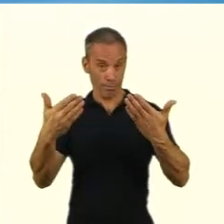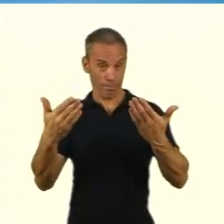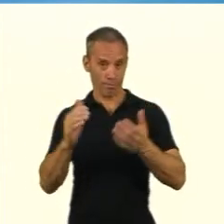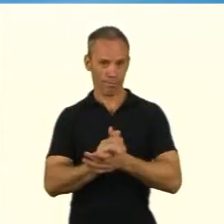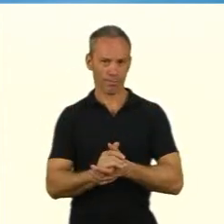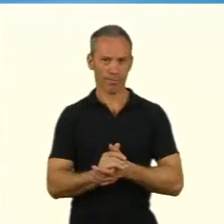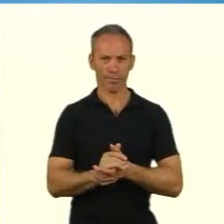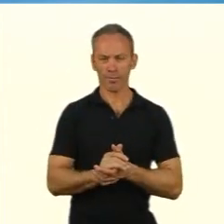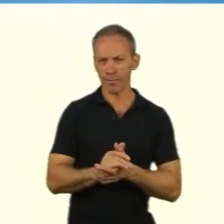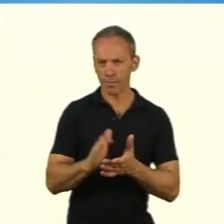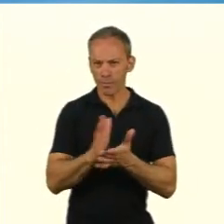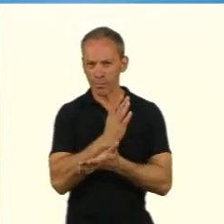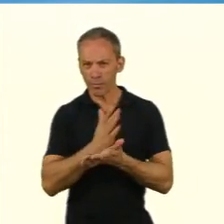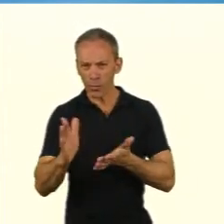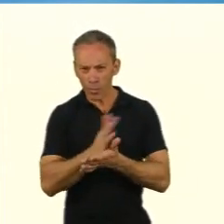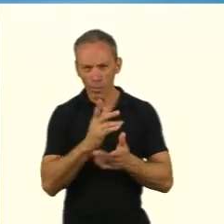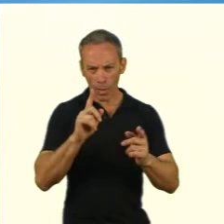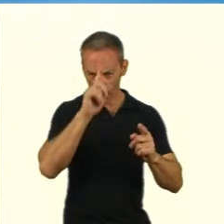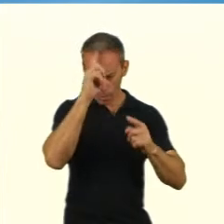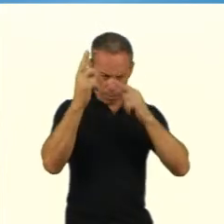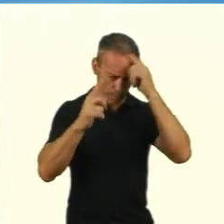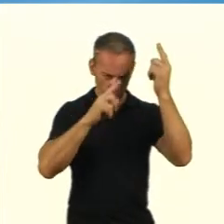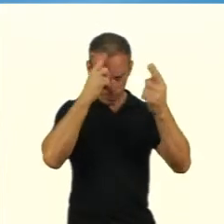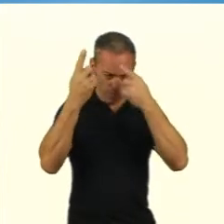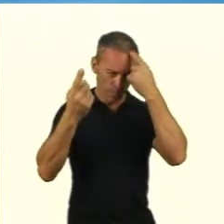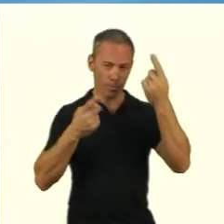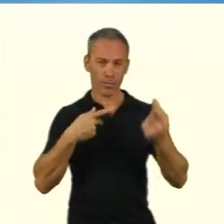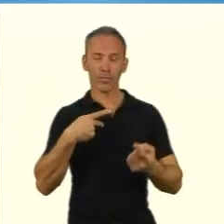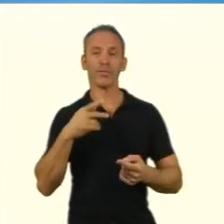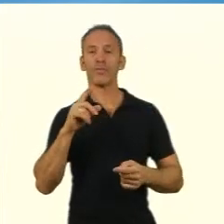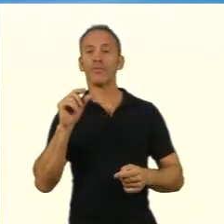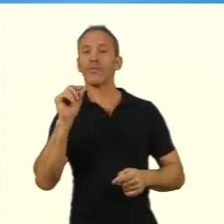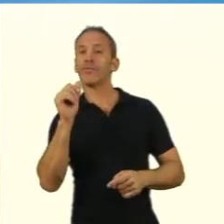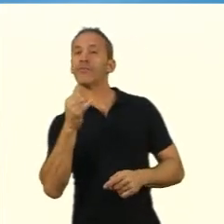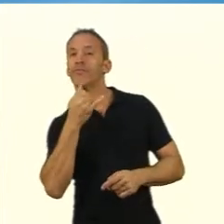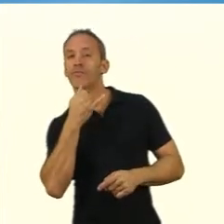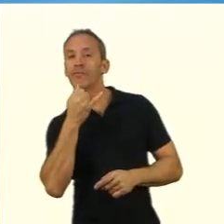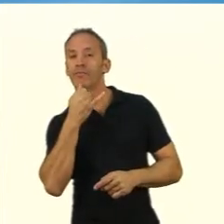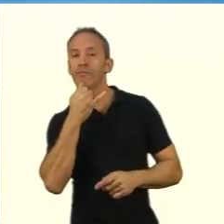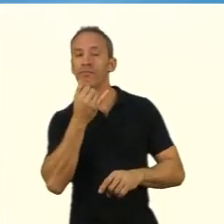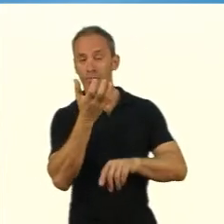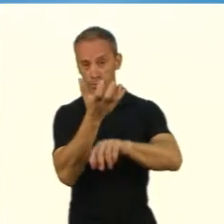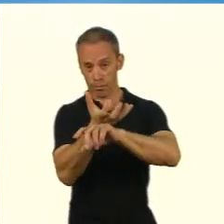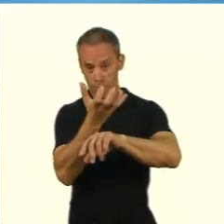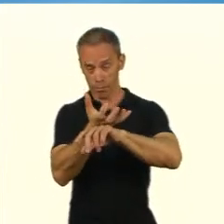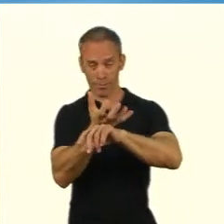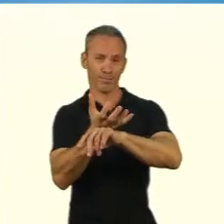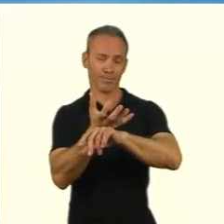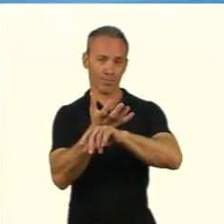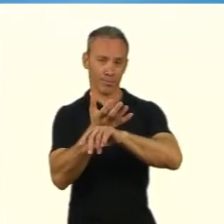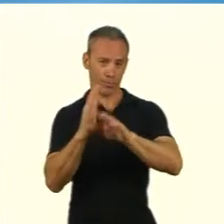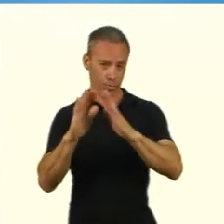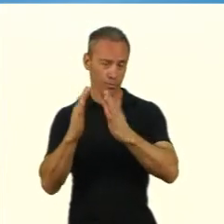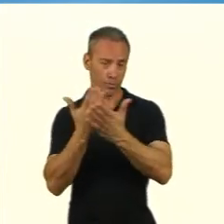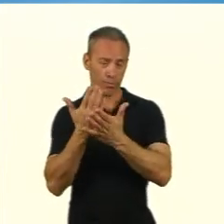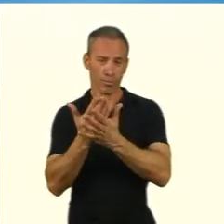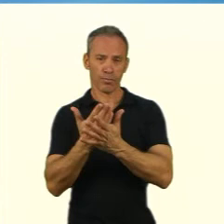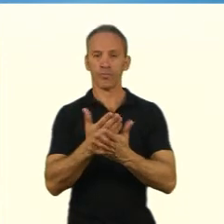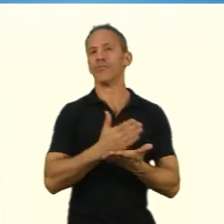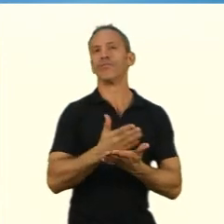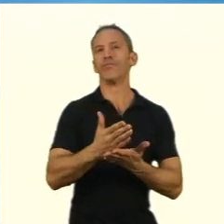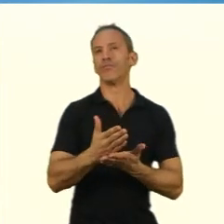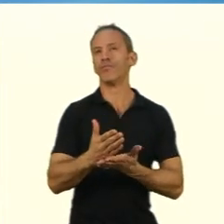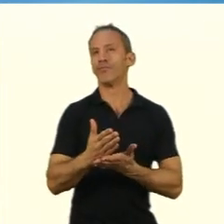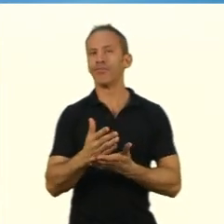alcanço a cada passo do projeto são os objetivos próximos imediatos ou específicos posso